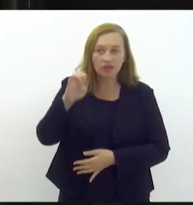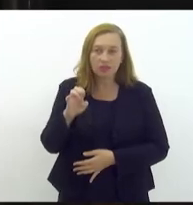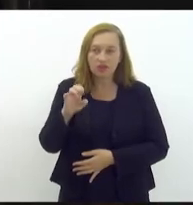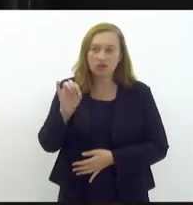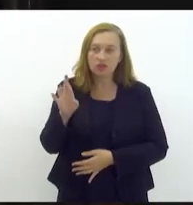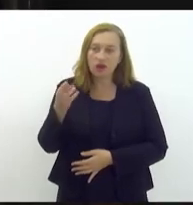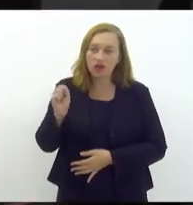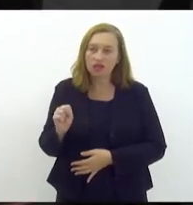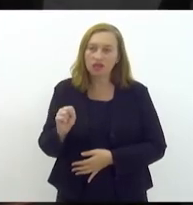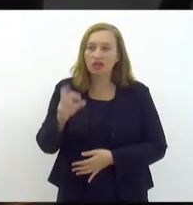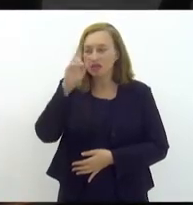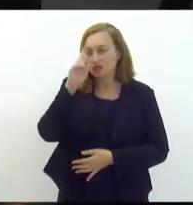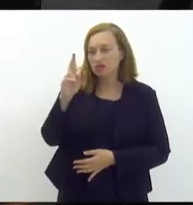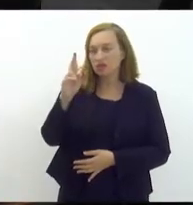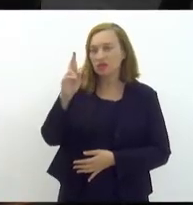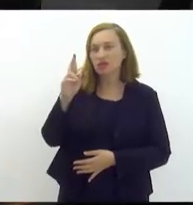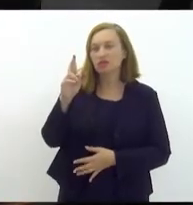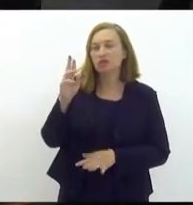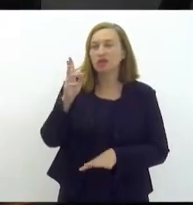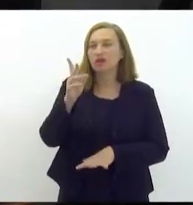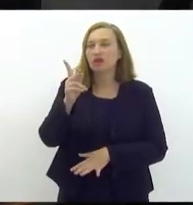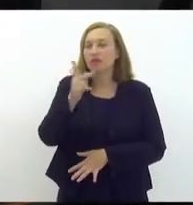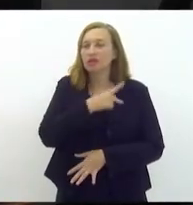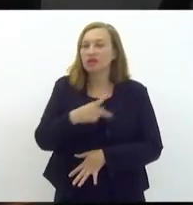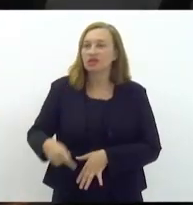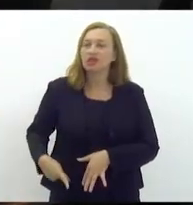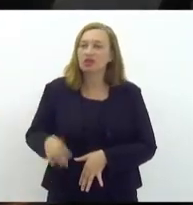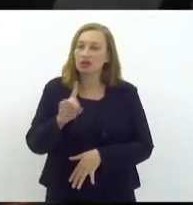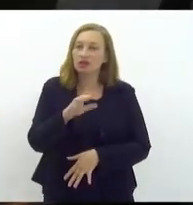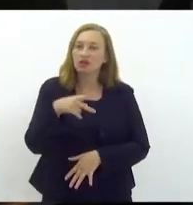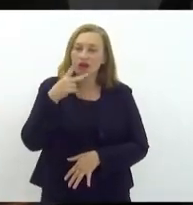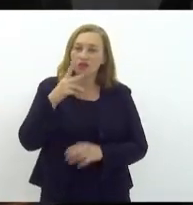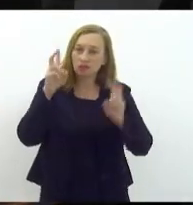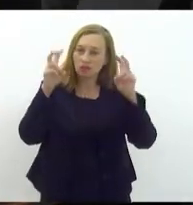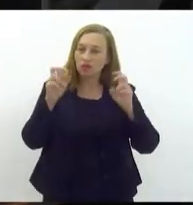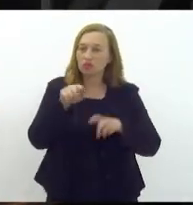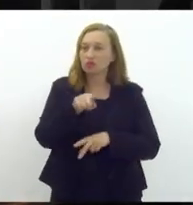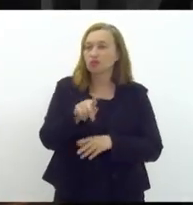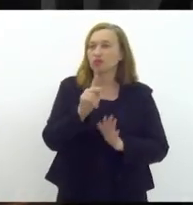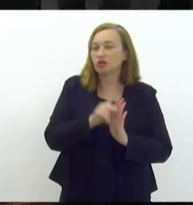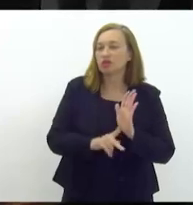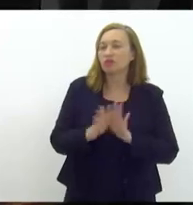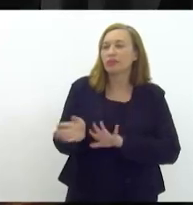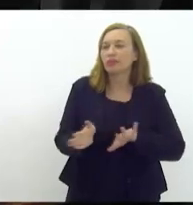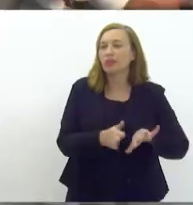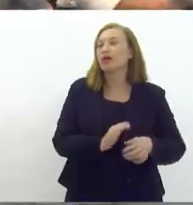Deputado Luiz Paulo. É questão de ordem sobre o projeto. É É o seguinte,